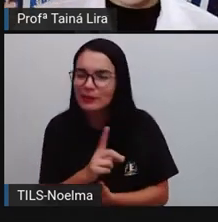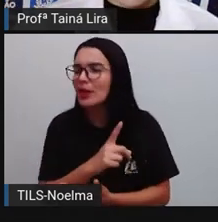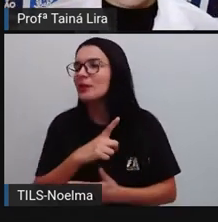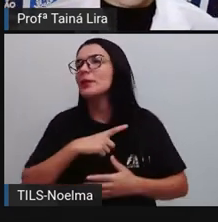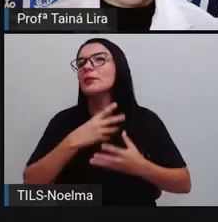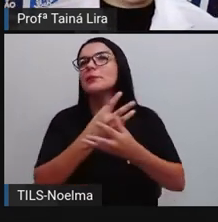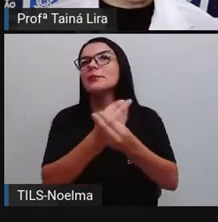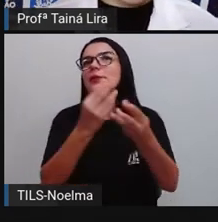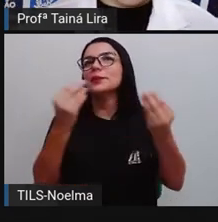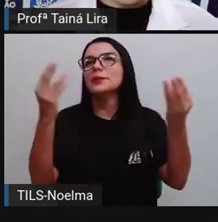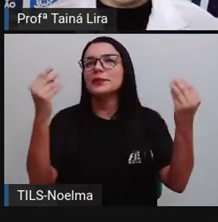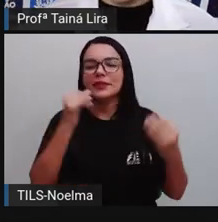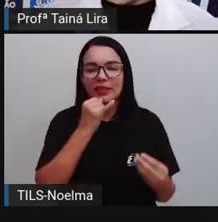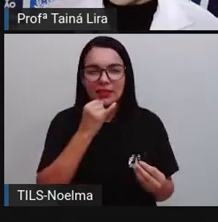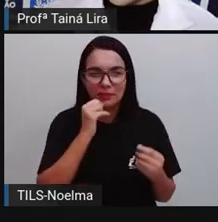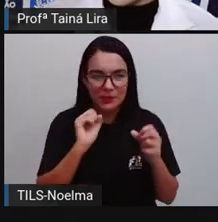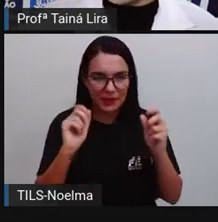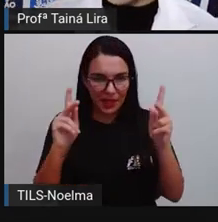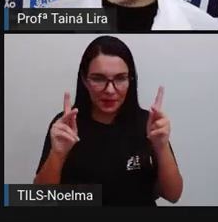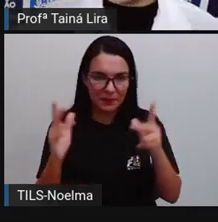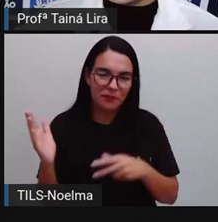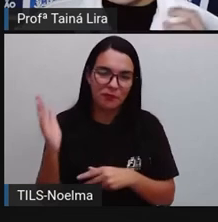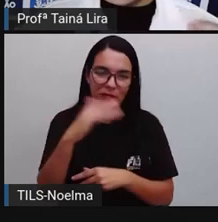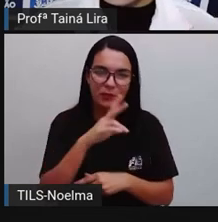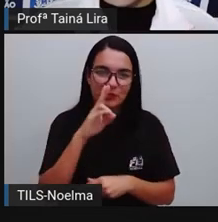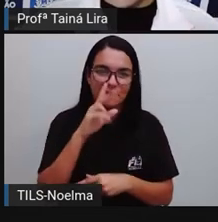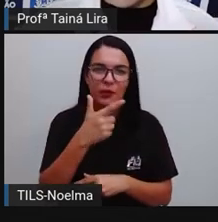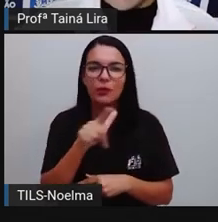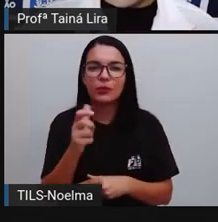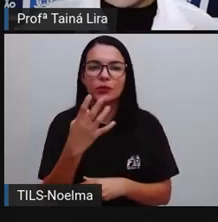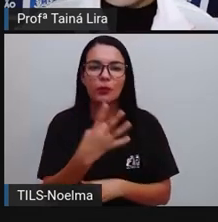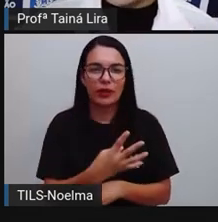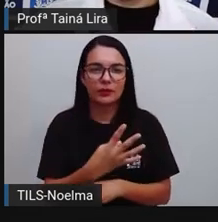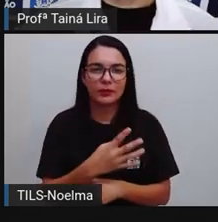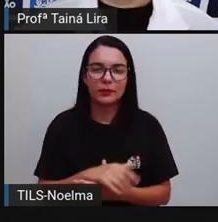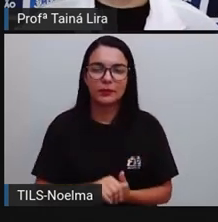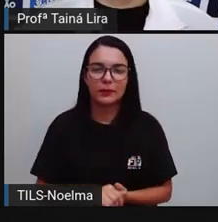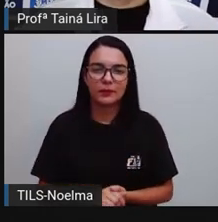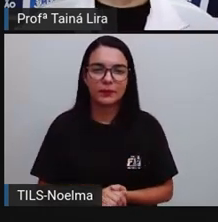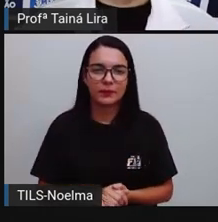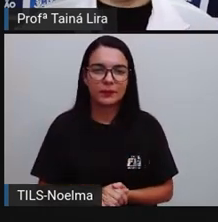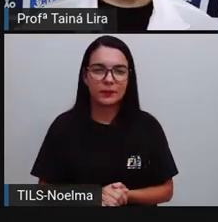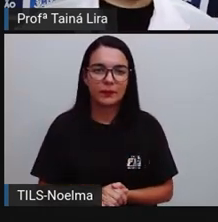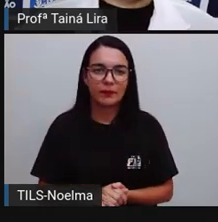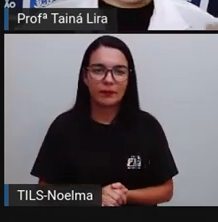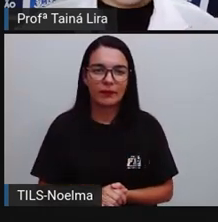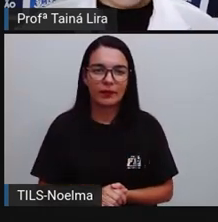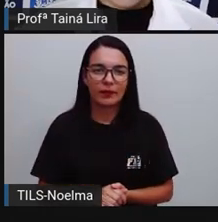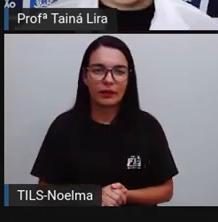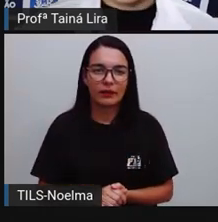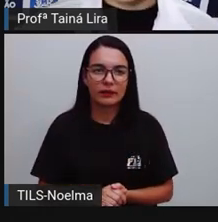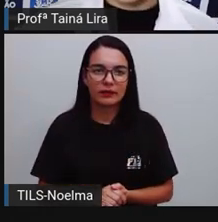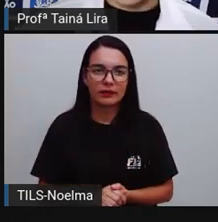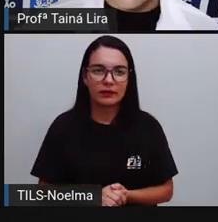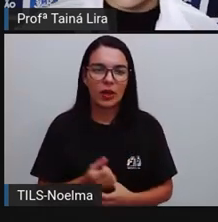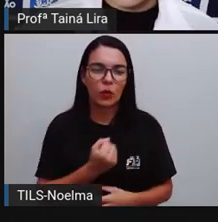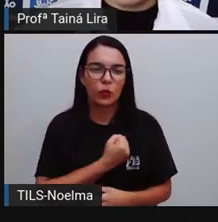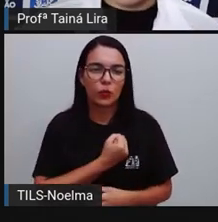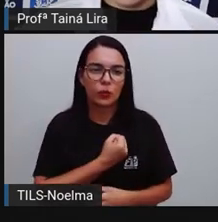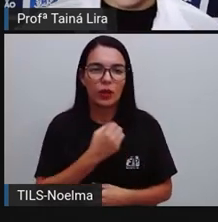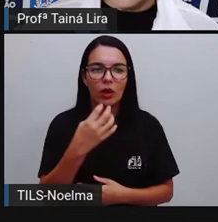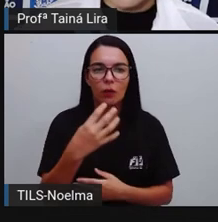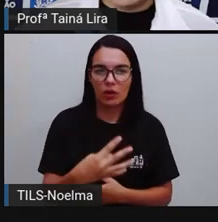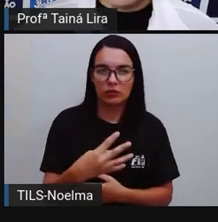muitos exemplos, tá bom? Então, vamos lá agora com o número 4. O algarismo 4, na realidade,